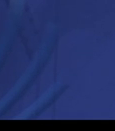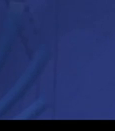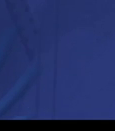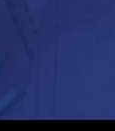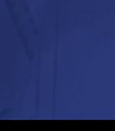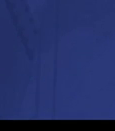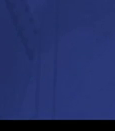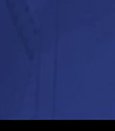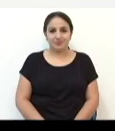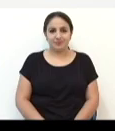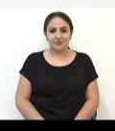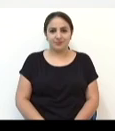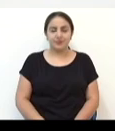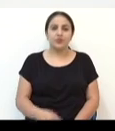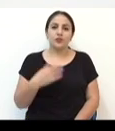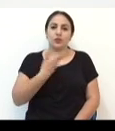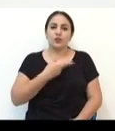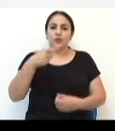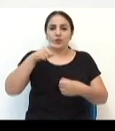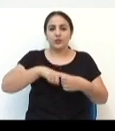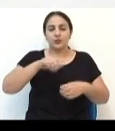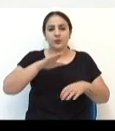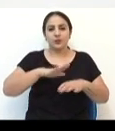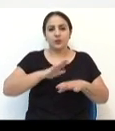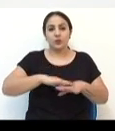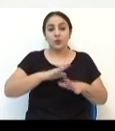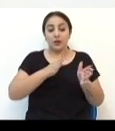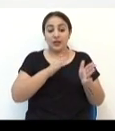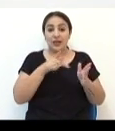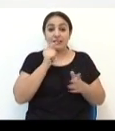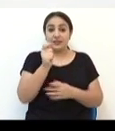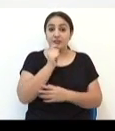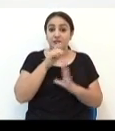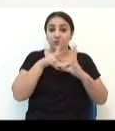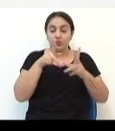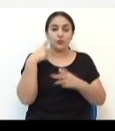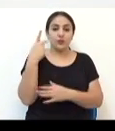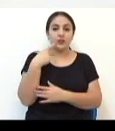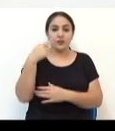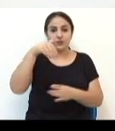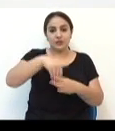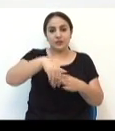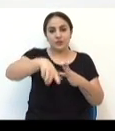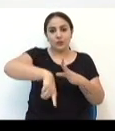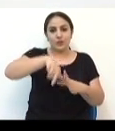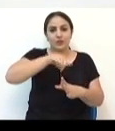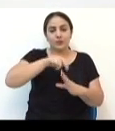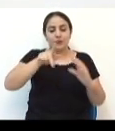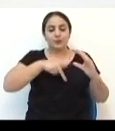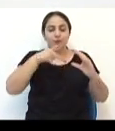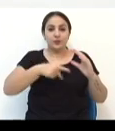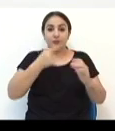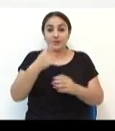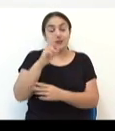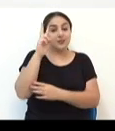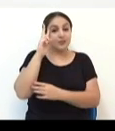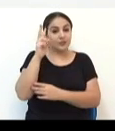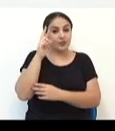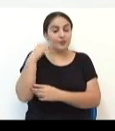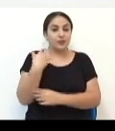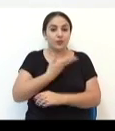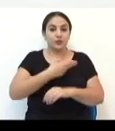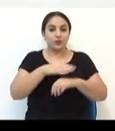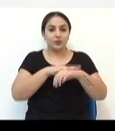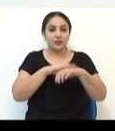Música Estamos de volta com a série de entrevistas com os eleitos para a Câmara Municipal. Nesta segunda